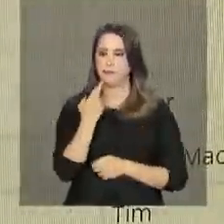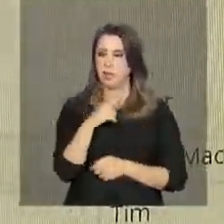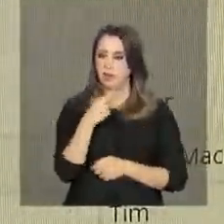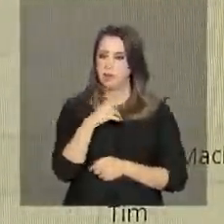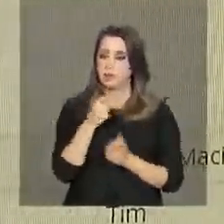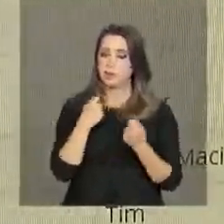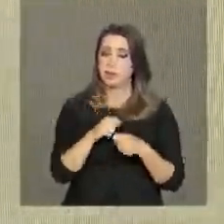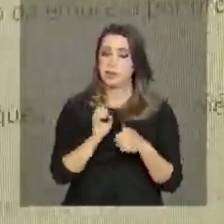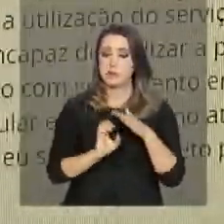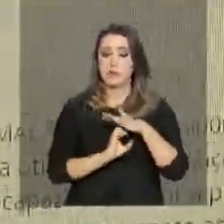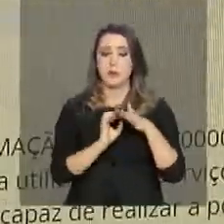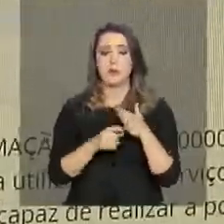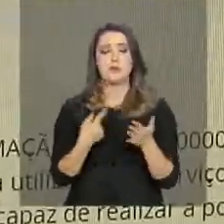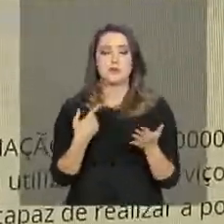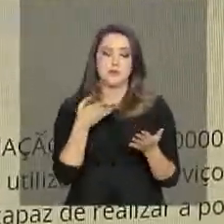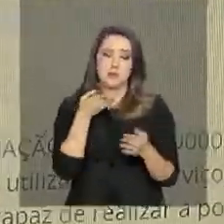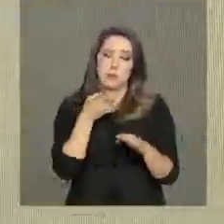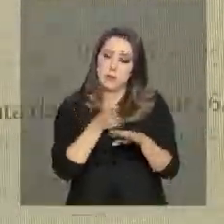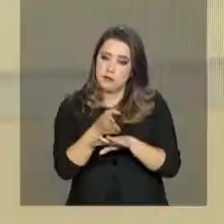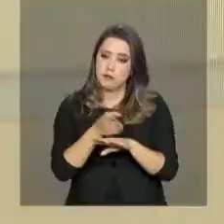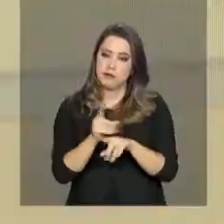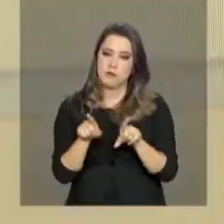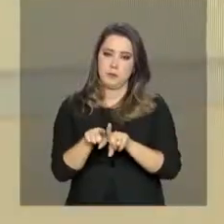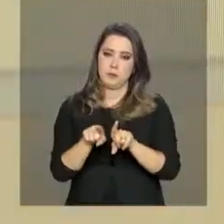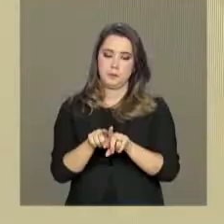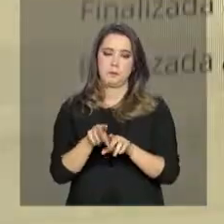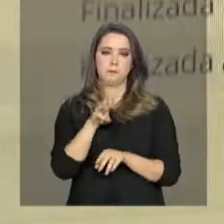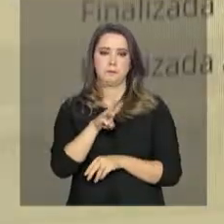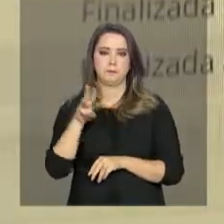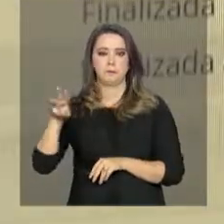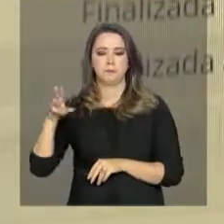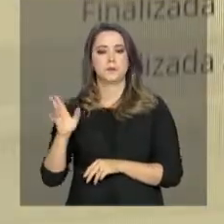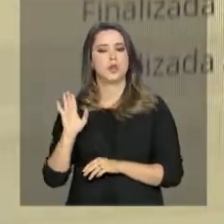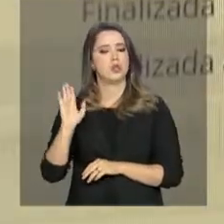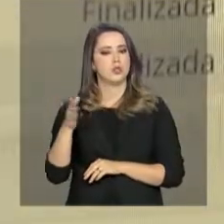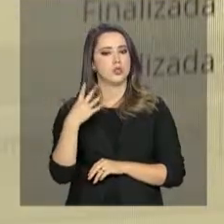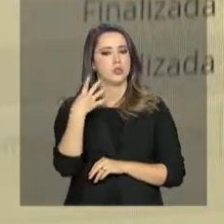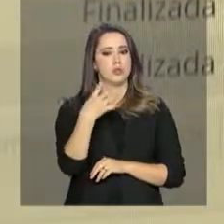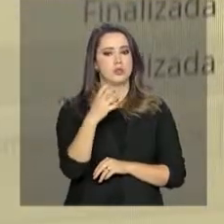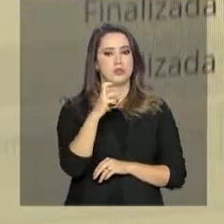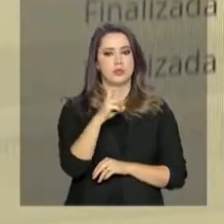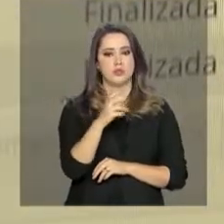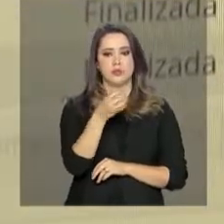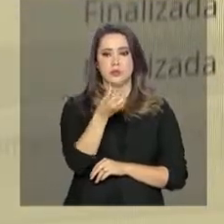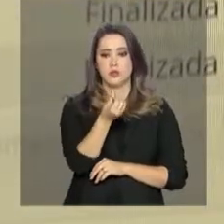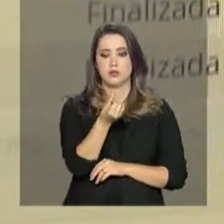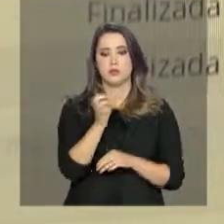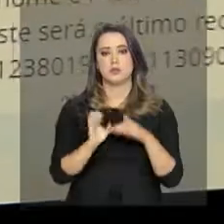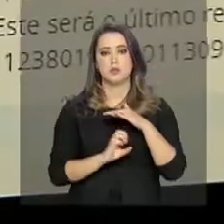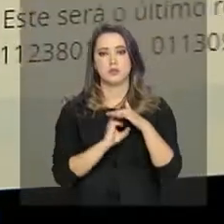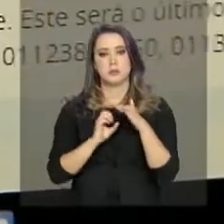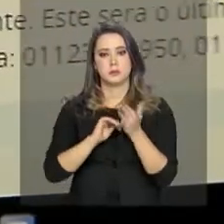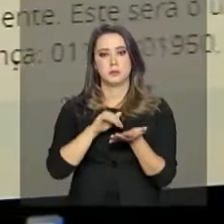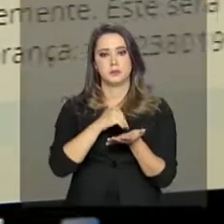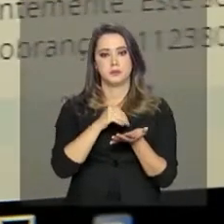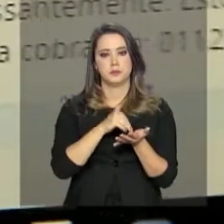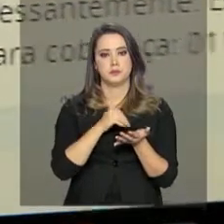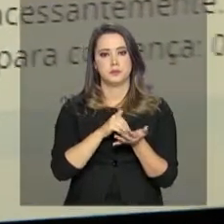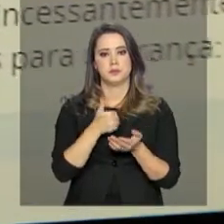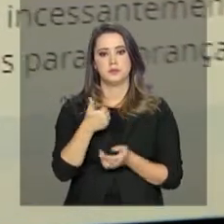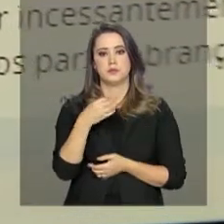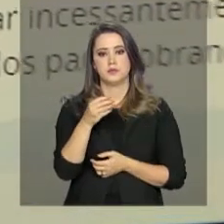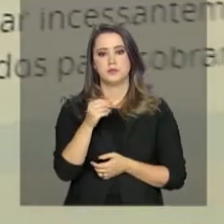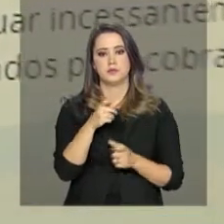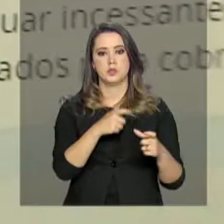preciso que a empresa tenha aderido à plataforma. Hoje, já são 456 cadastradas. De cada 100